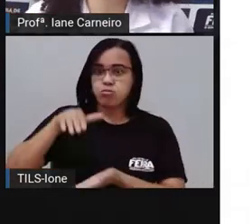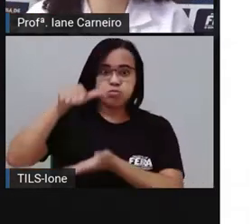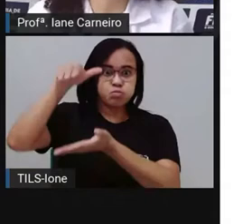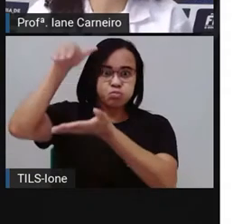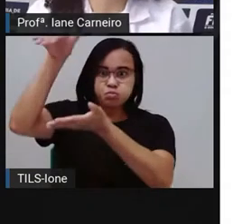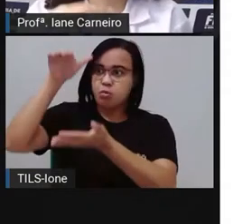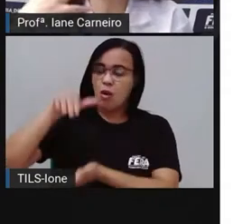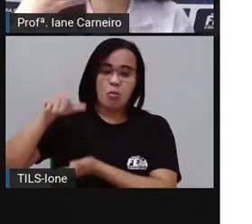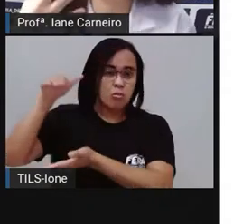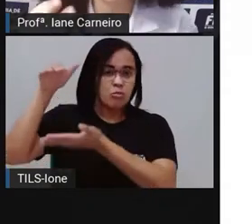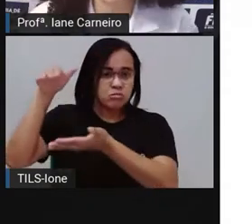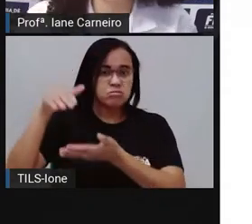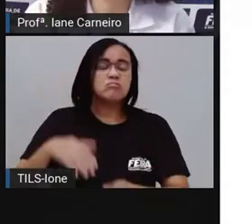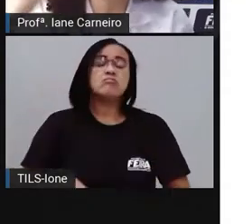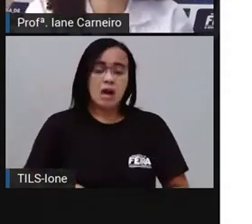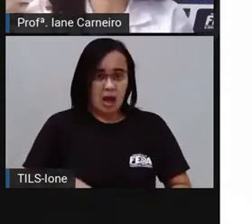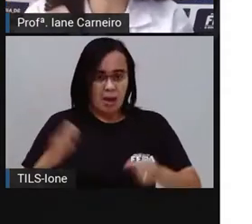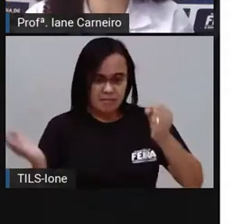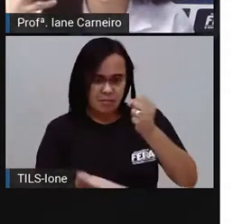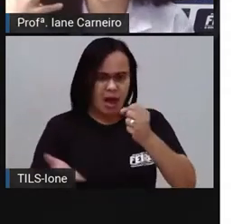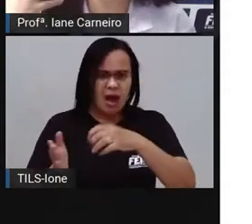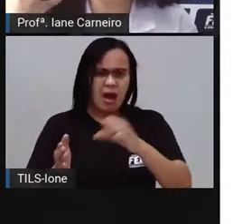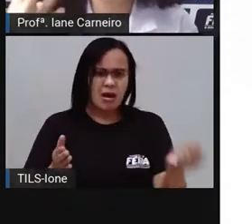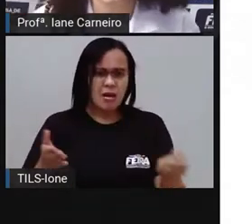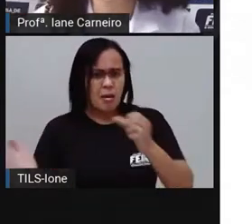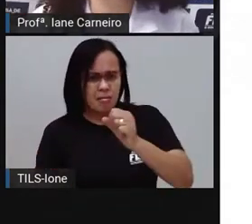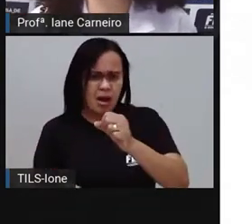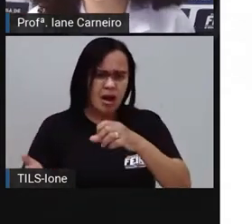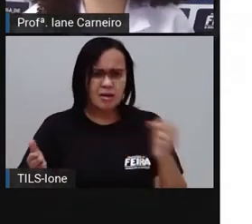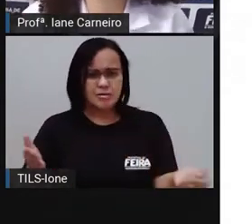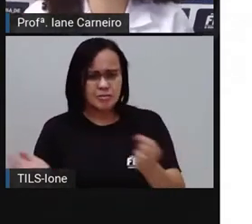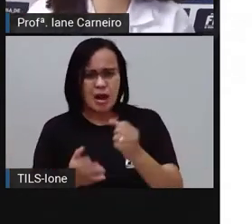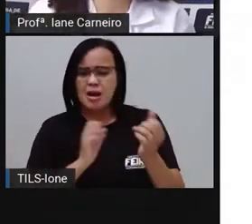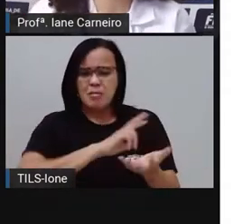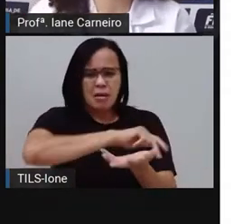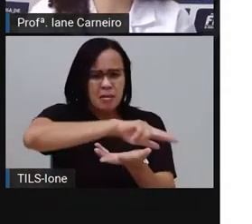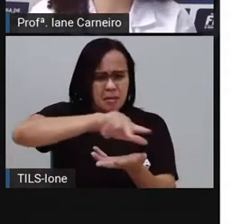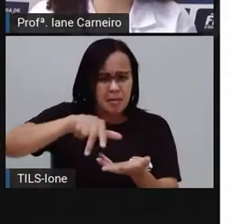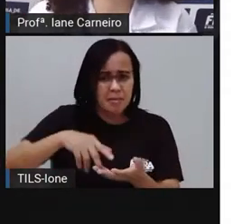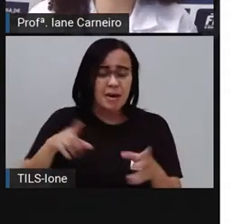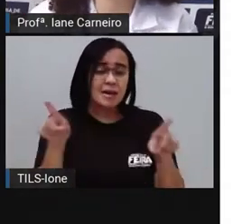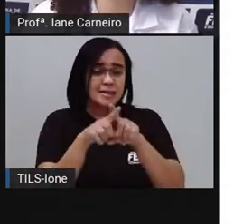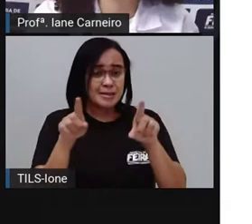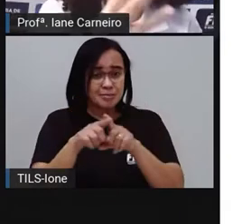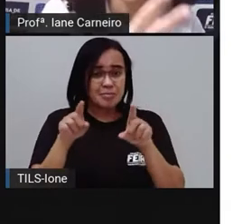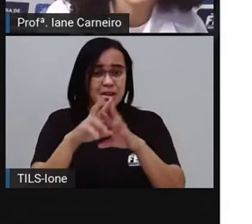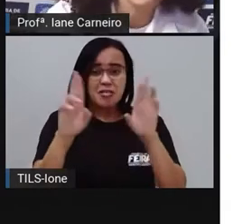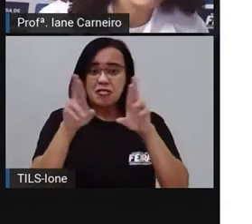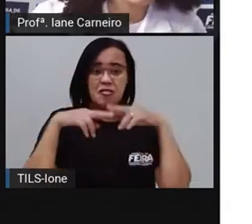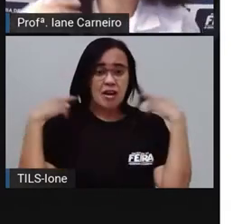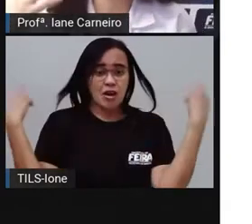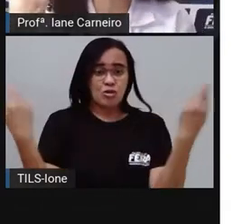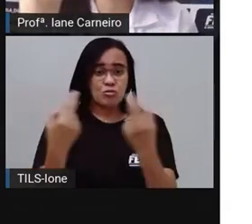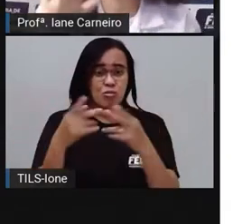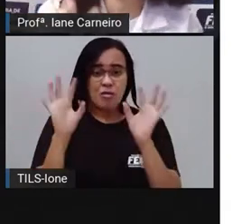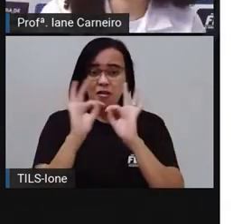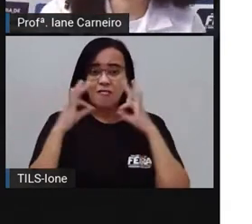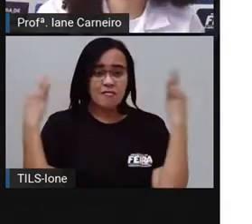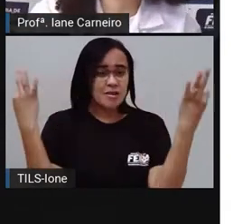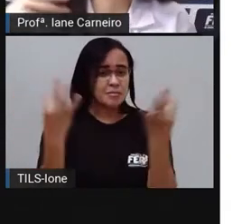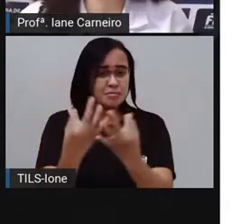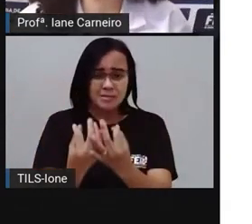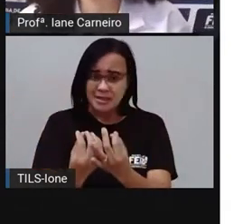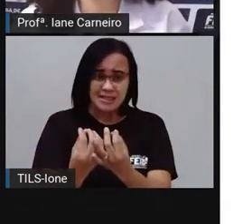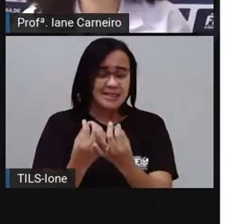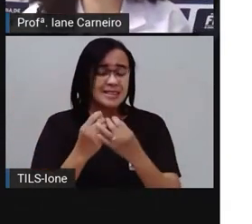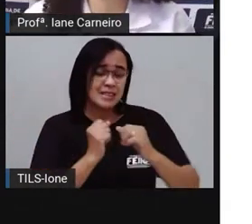da mesa, né? Com bastante comida pra todo mundo ali ficar satisfeito, né? Então nessa mesa aqui a gente vê um bolo, bolo de milho,